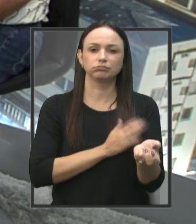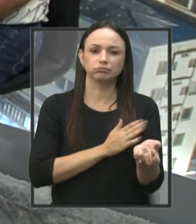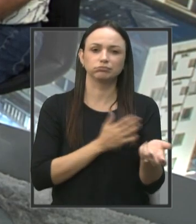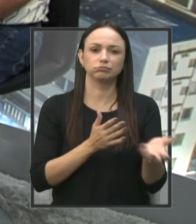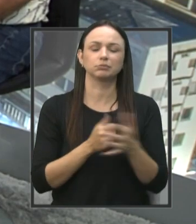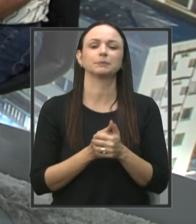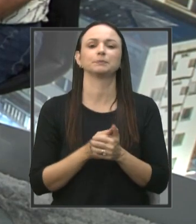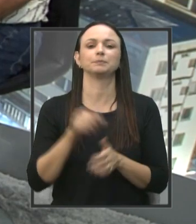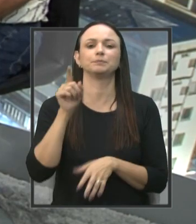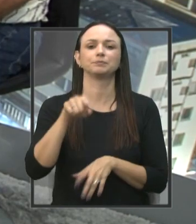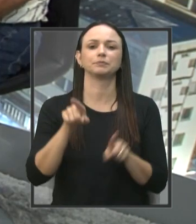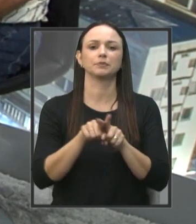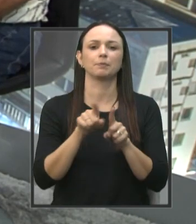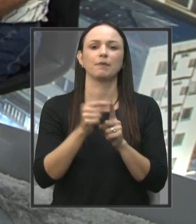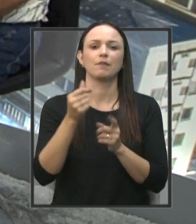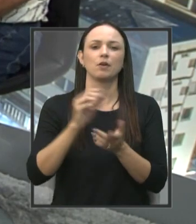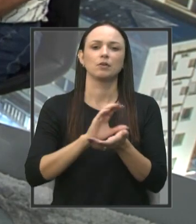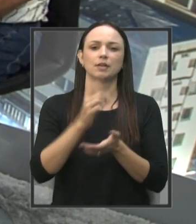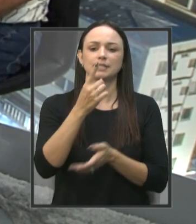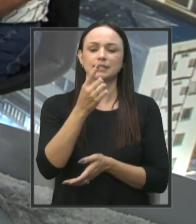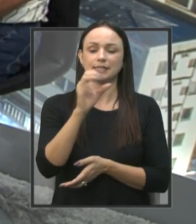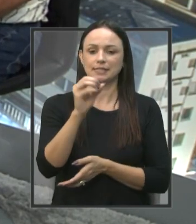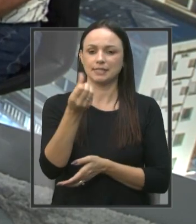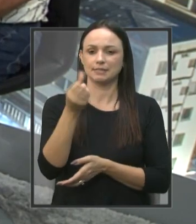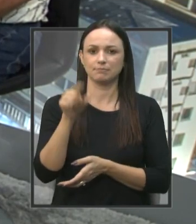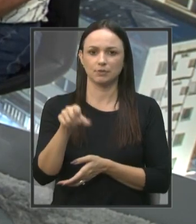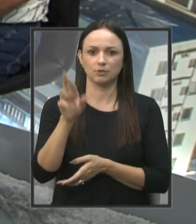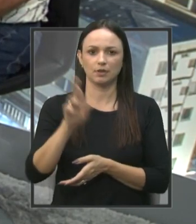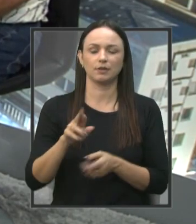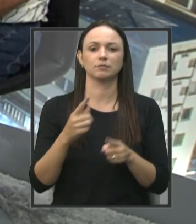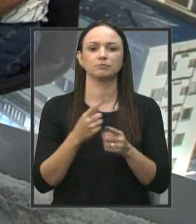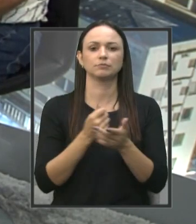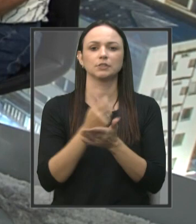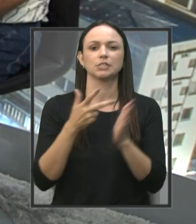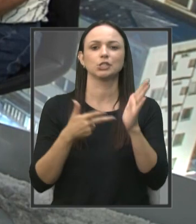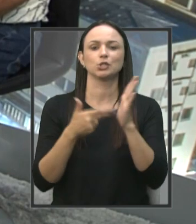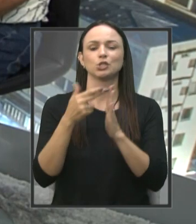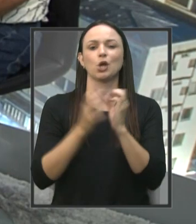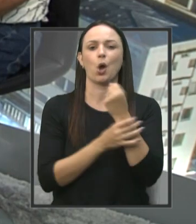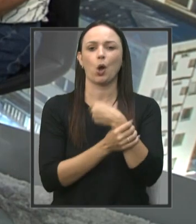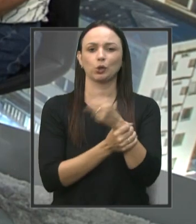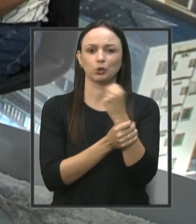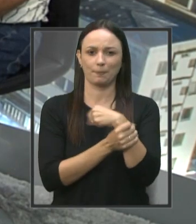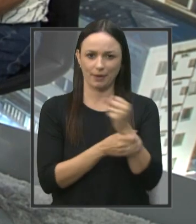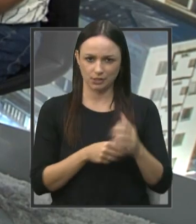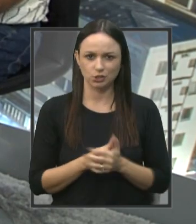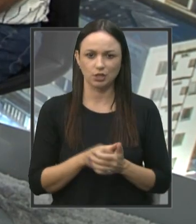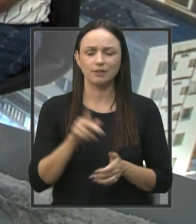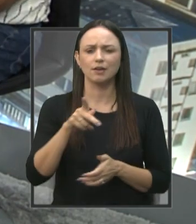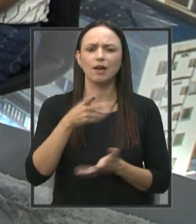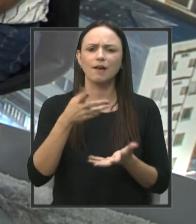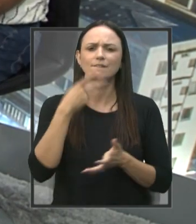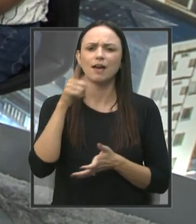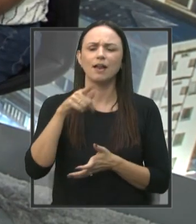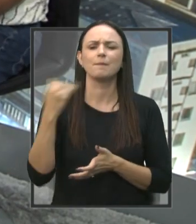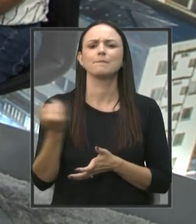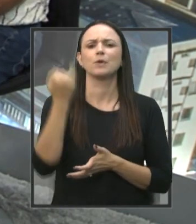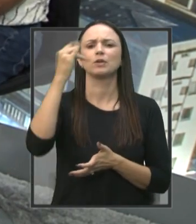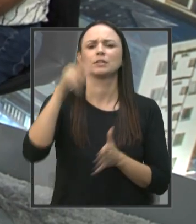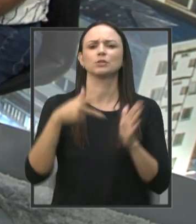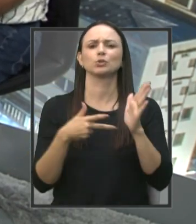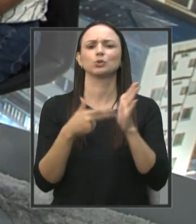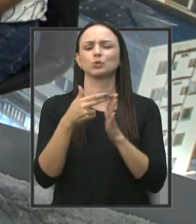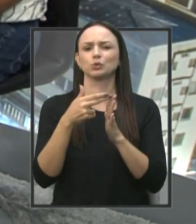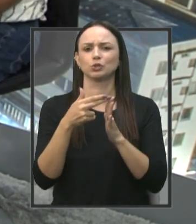emenda, também no valor de 106 mil aproximadamente, para a realização de cirurgias ortopédicas. Gostaria que o senhor falasse da importância dessas cirurgias,